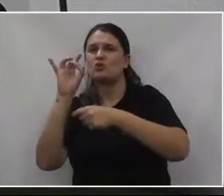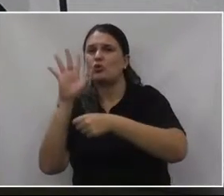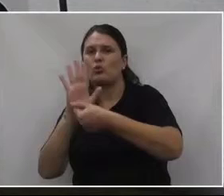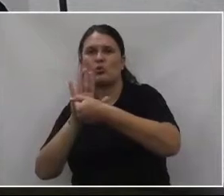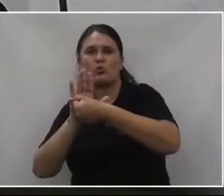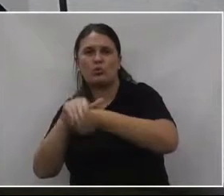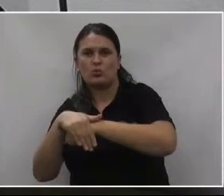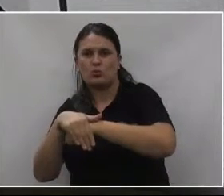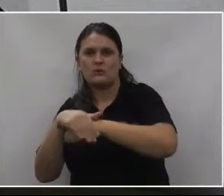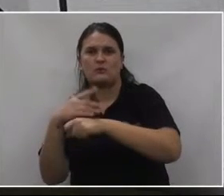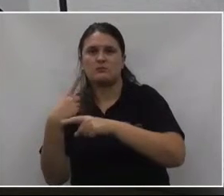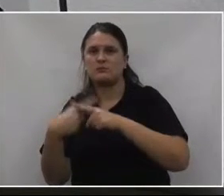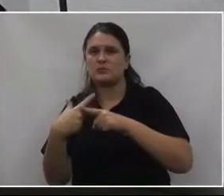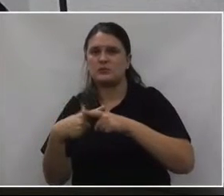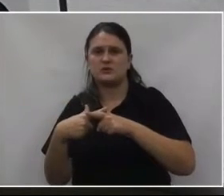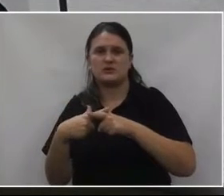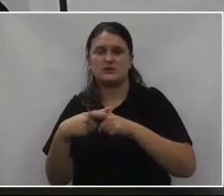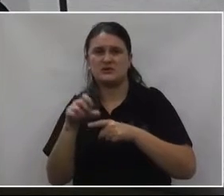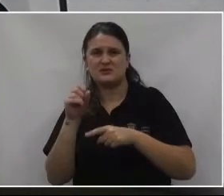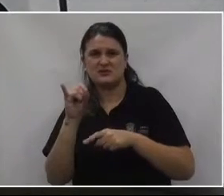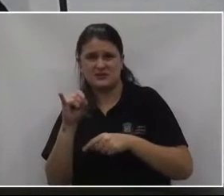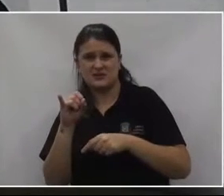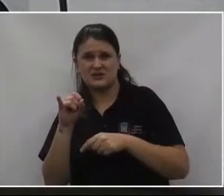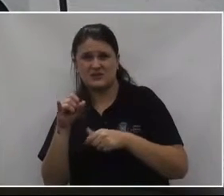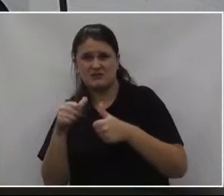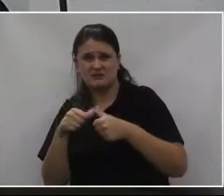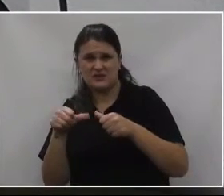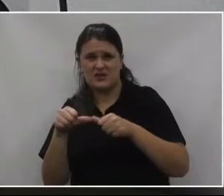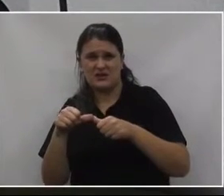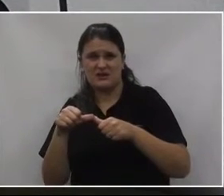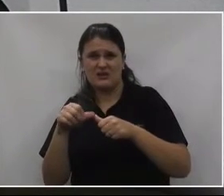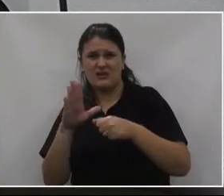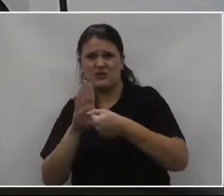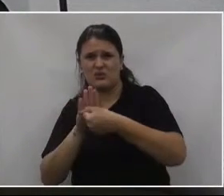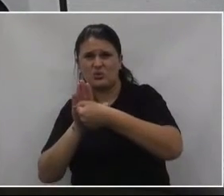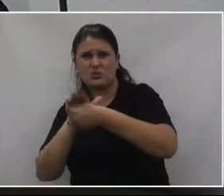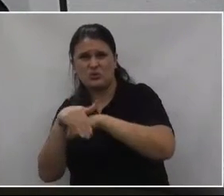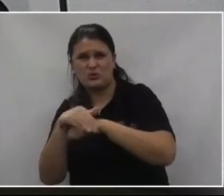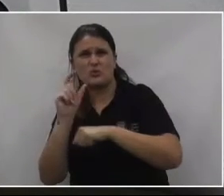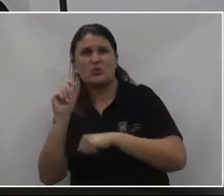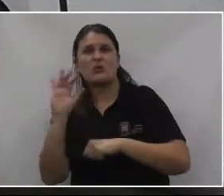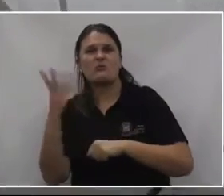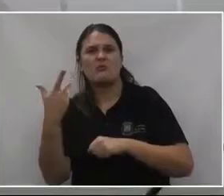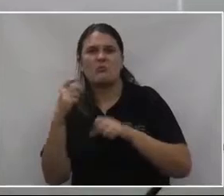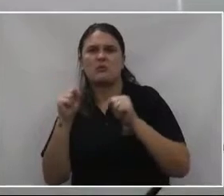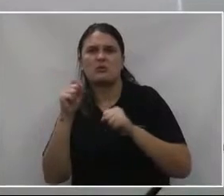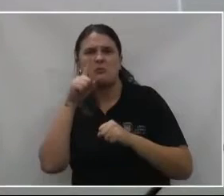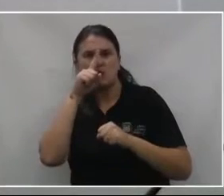tirar foto, porque... Se você ficar muito tempo no Parque Ambiental à noite, a gente já sabe o que pode acontecer.